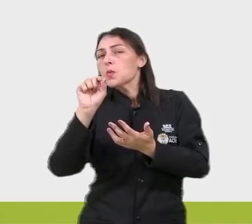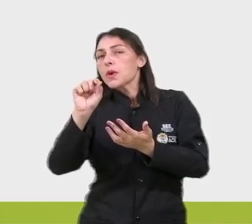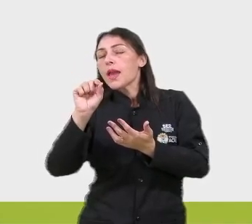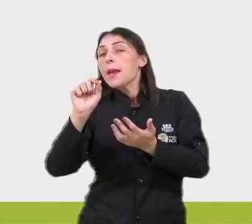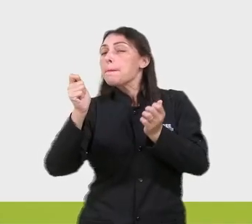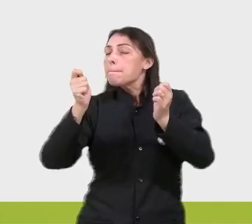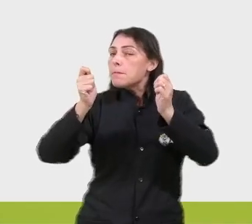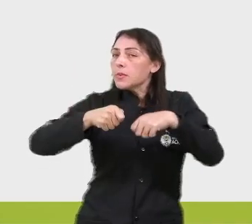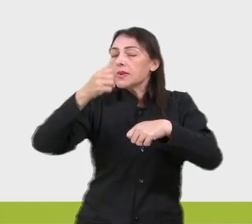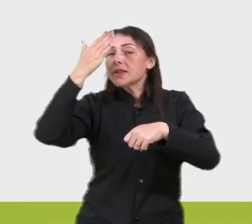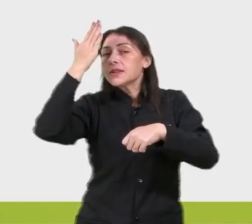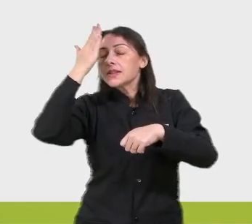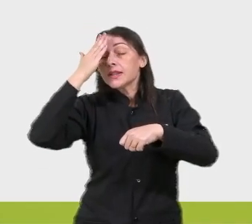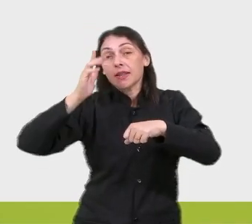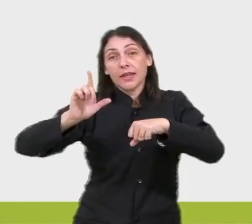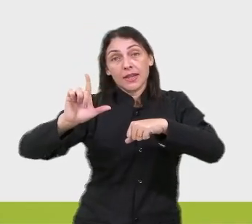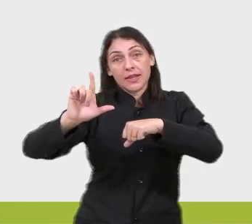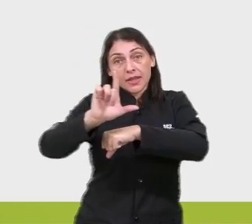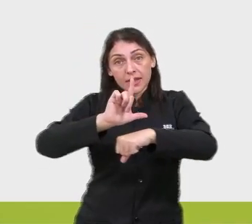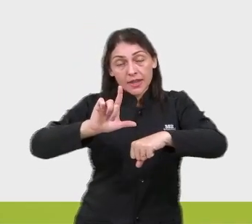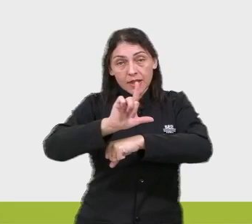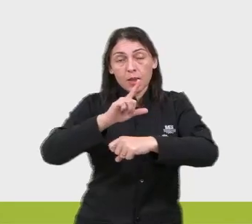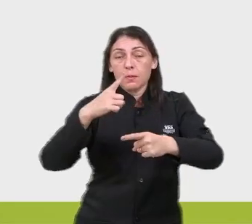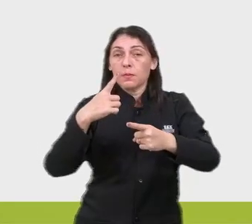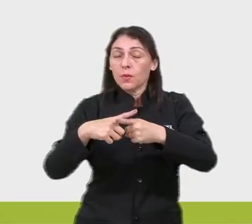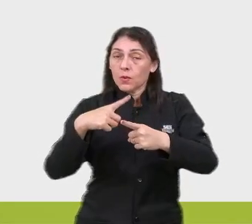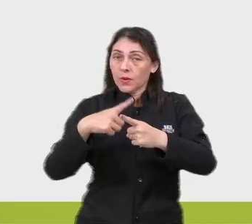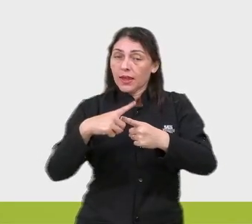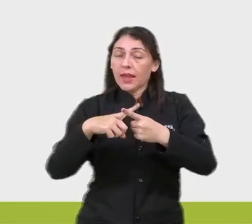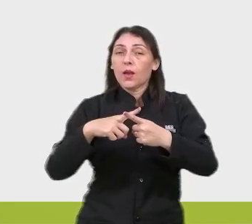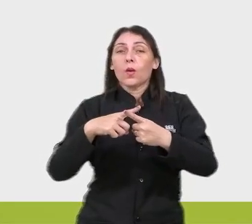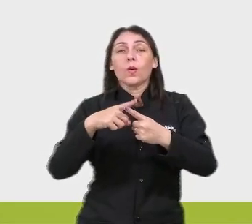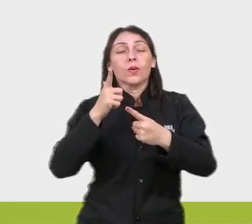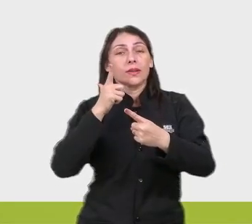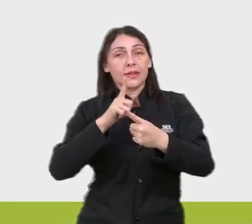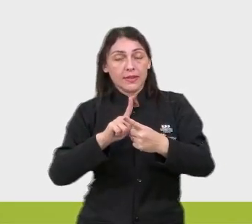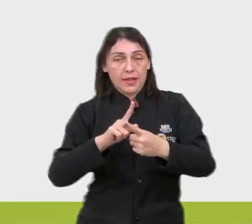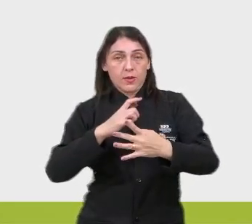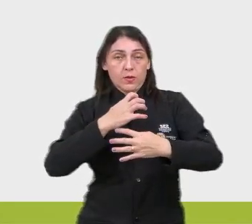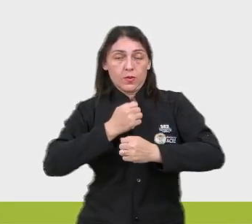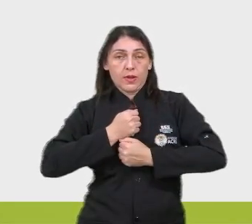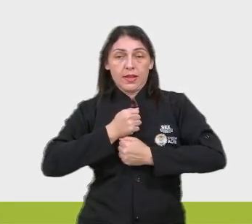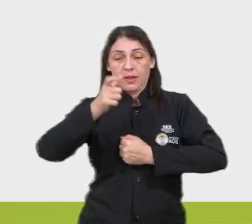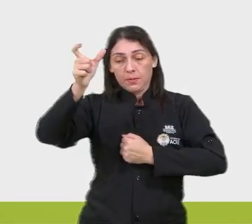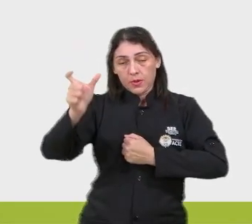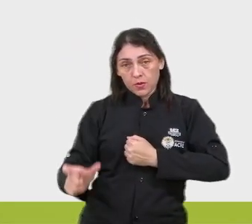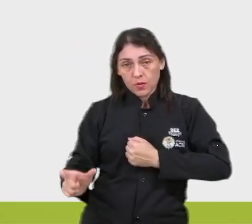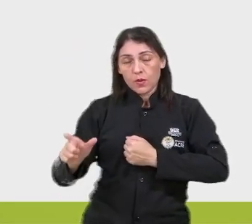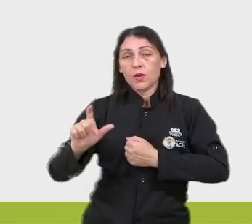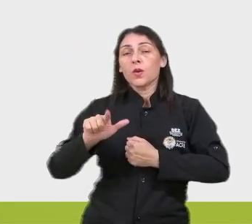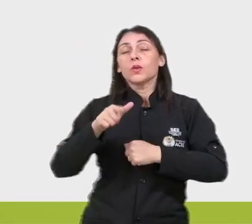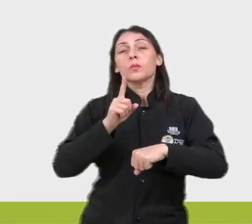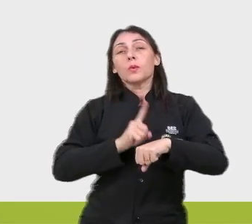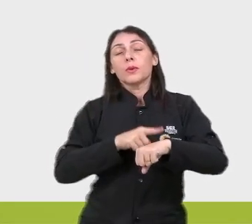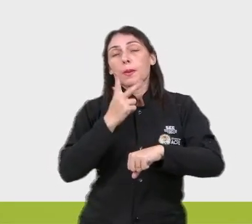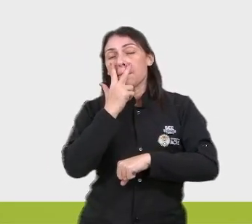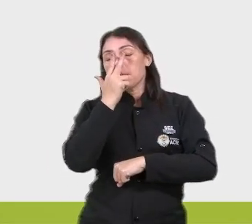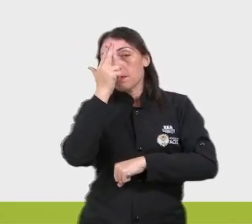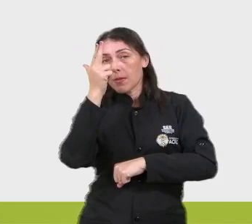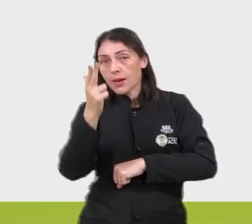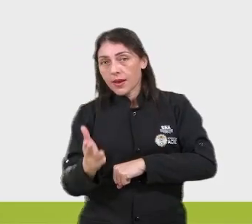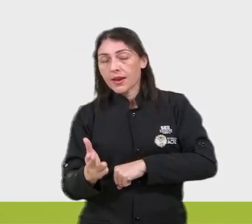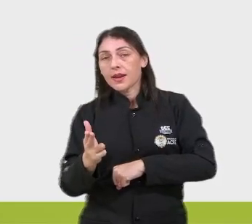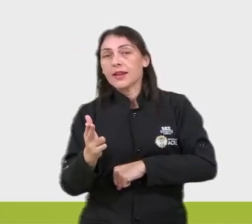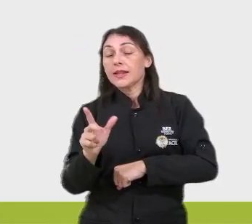É impossível entender a legislação, porque ora, ela concede autonomia ao sujeito e em determinados momentos parece ser